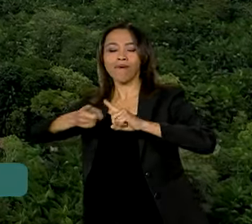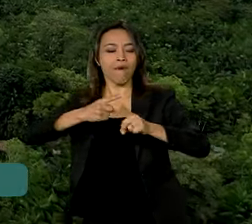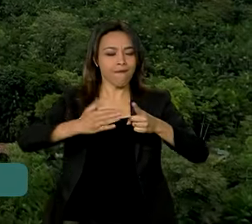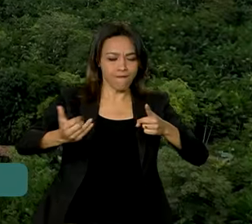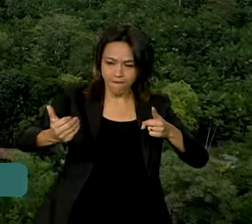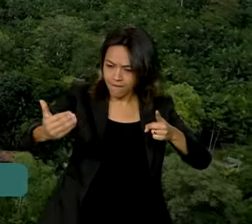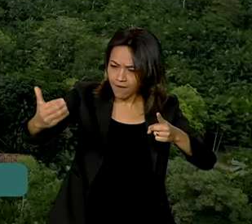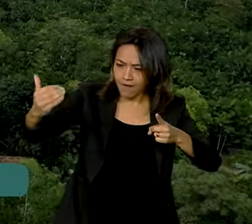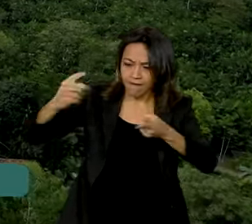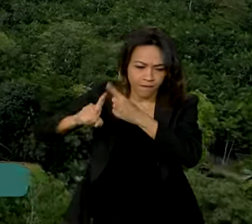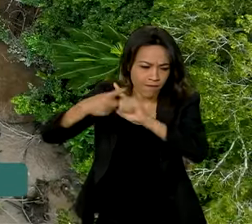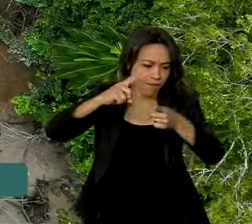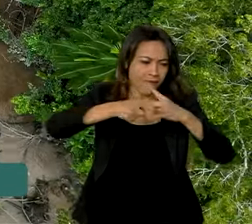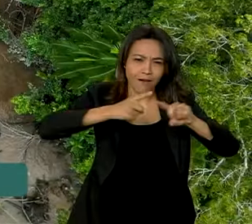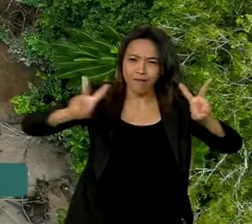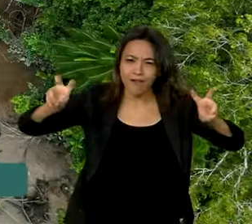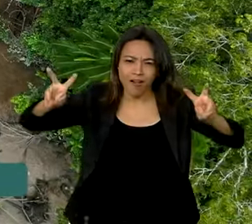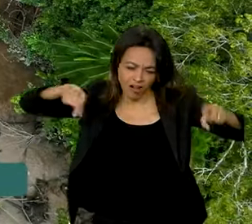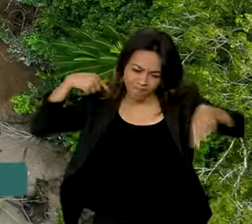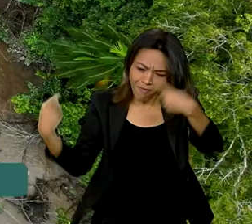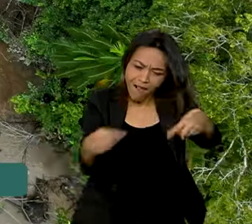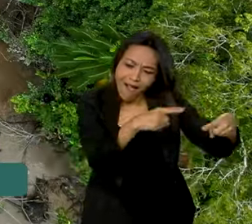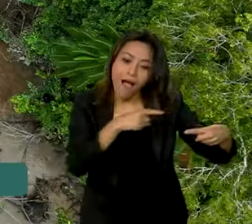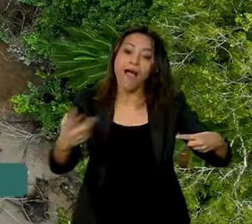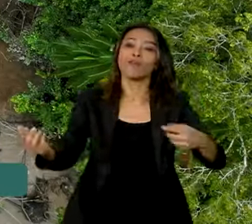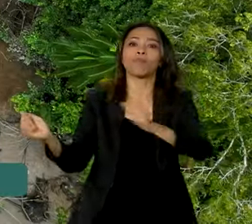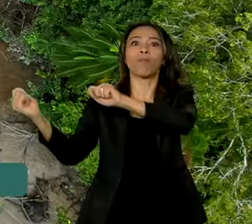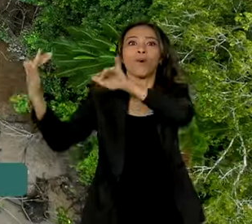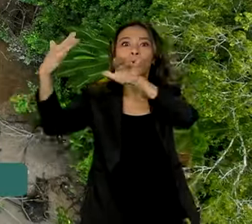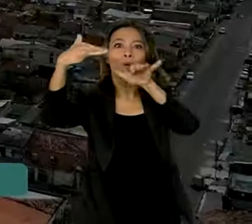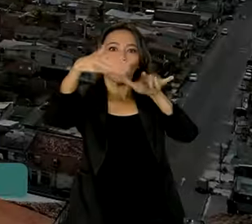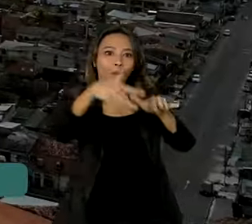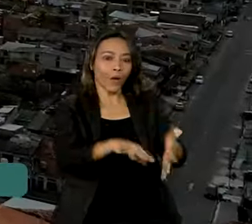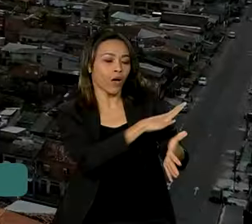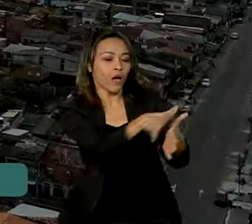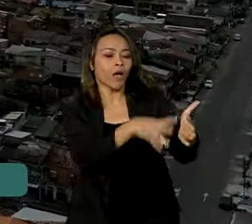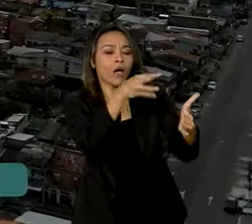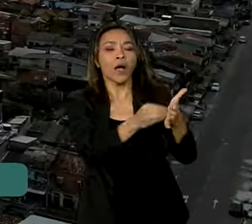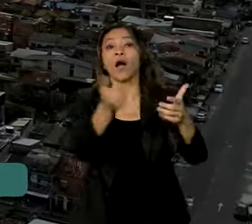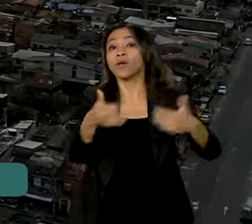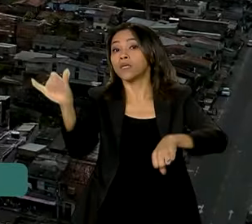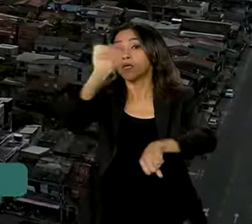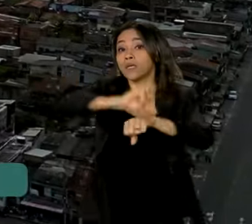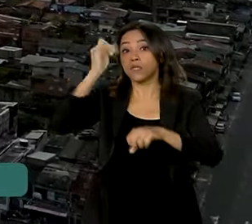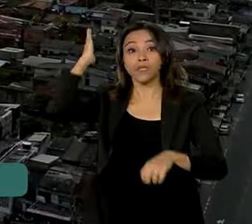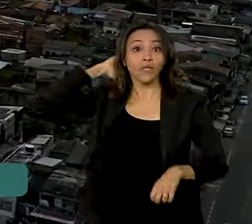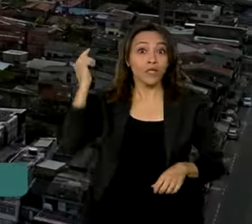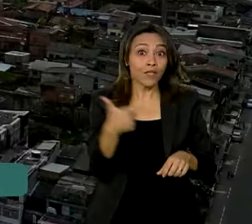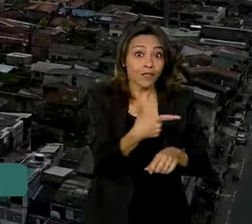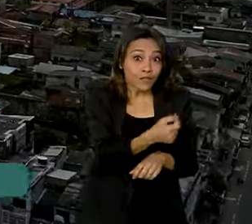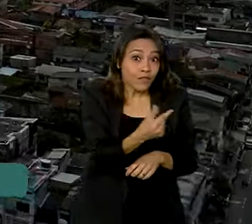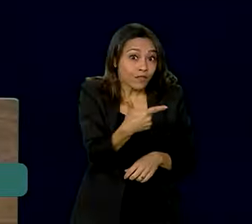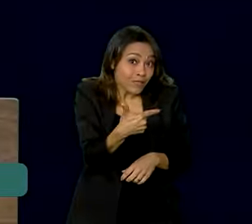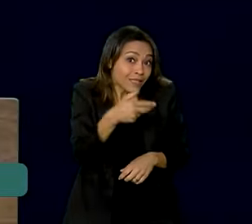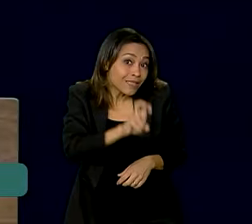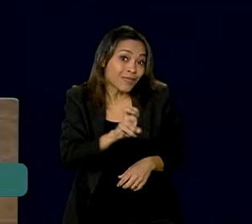trazer o debate ambiental para o coração da Amazônia na COP30, em Belém do Pará, em 2025.